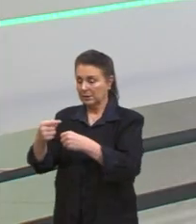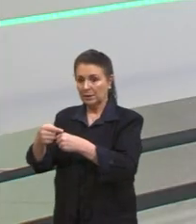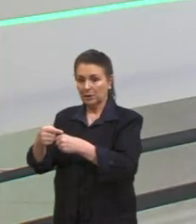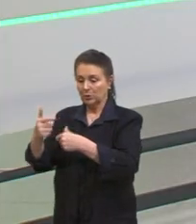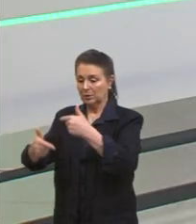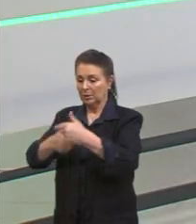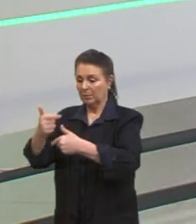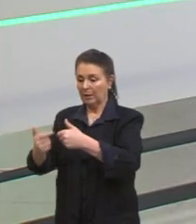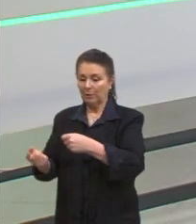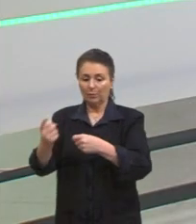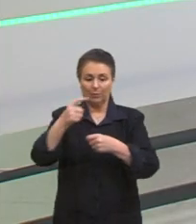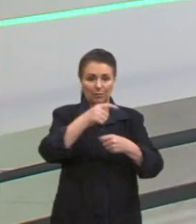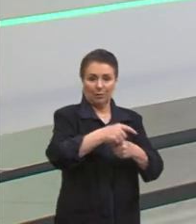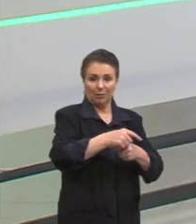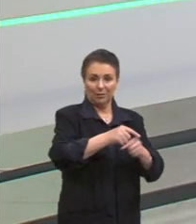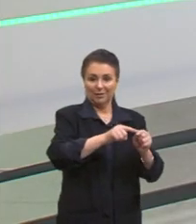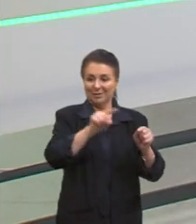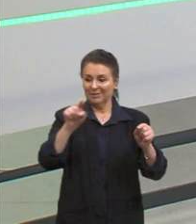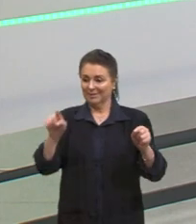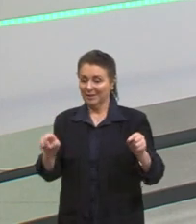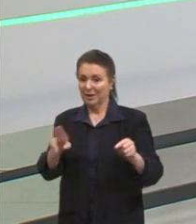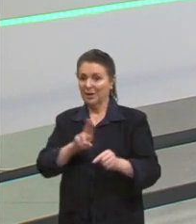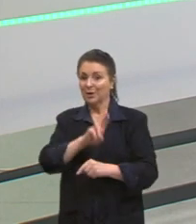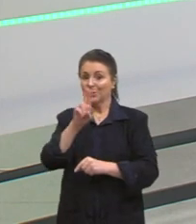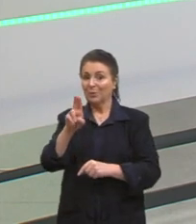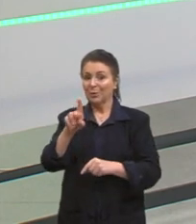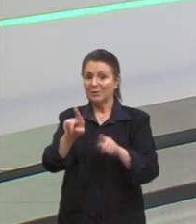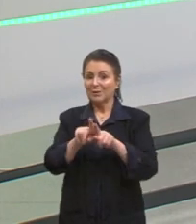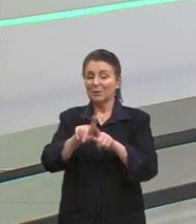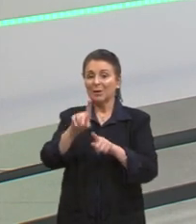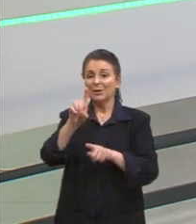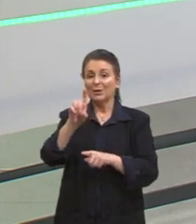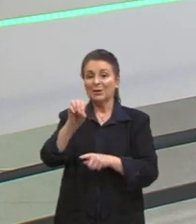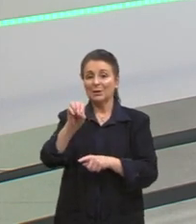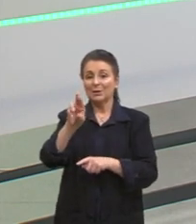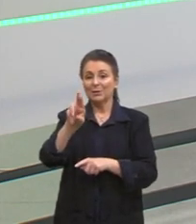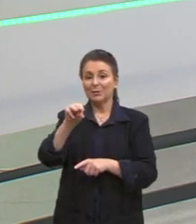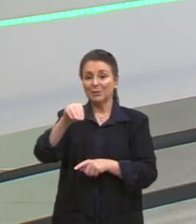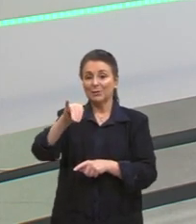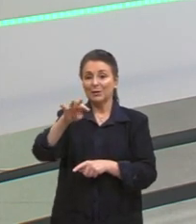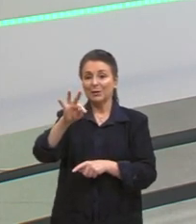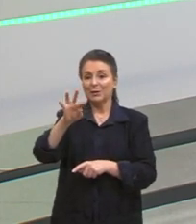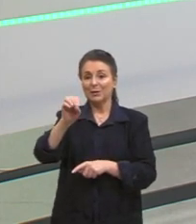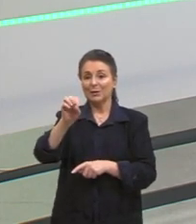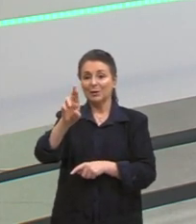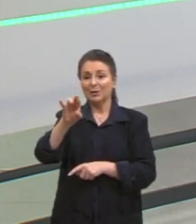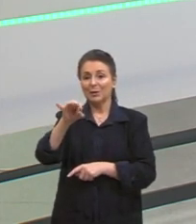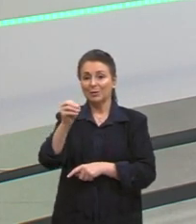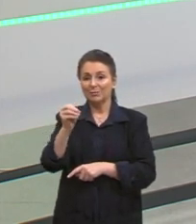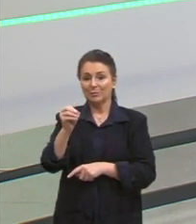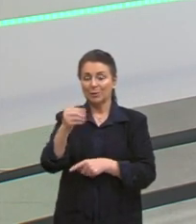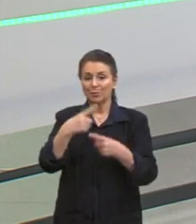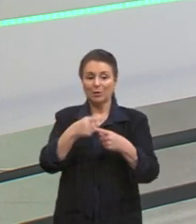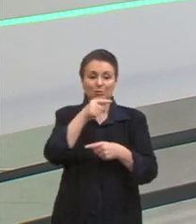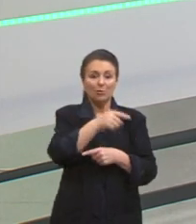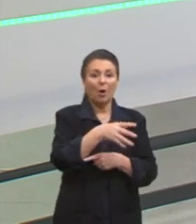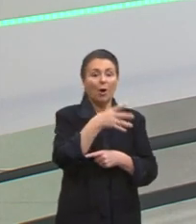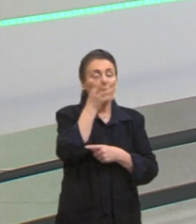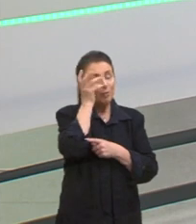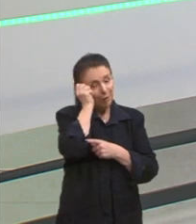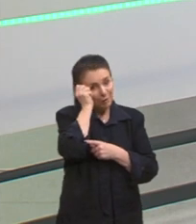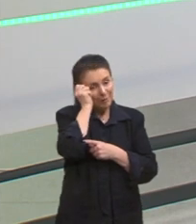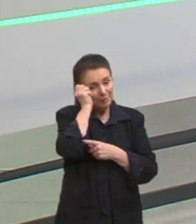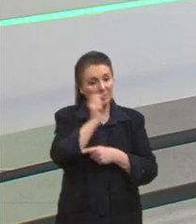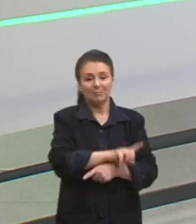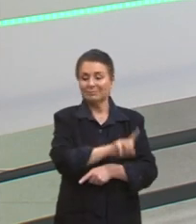algumas cidades, a gente chama de cidades dormitóricas, servem, antigamente chamava cidades dormitóricas, servia para dormir, a pessoa ia,